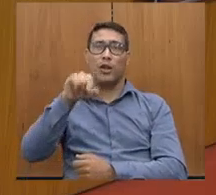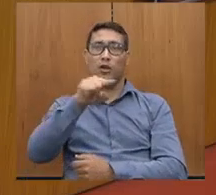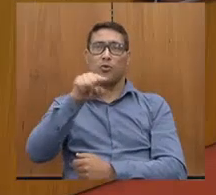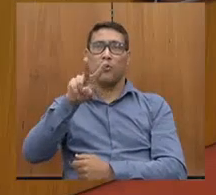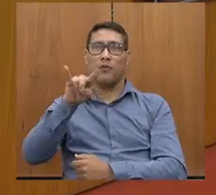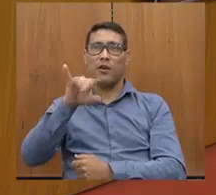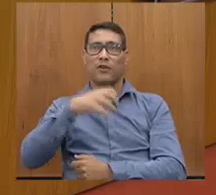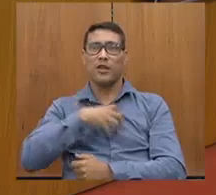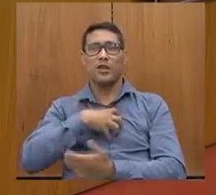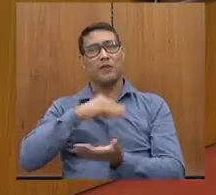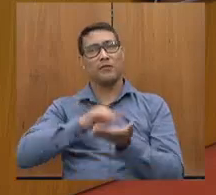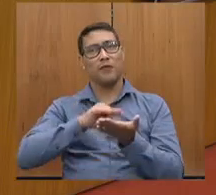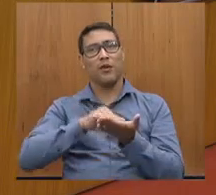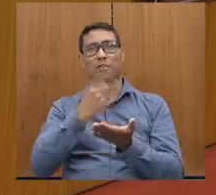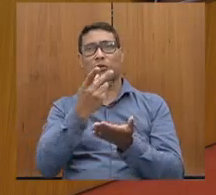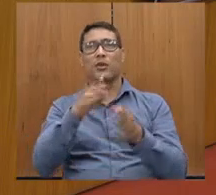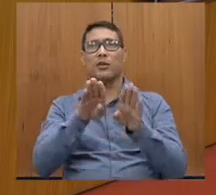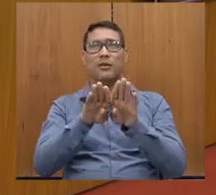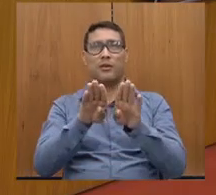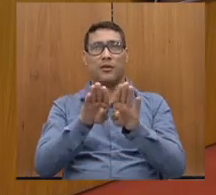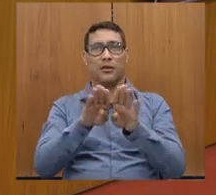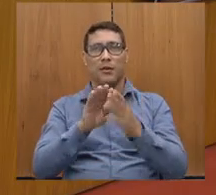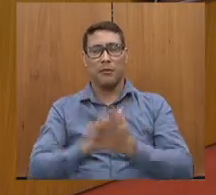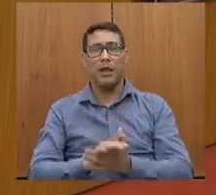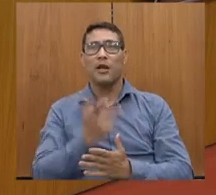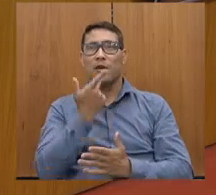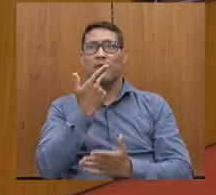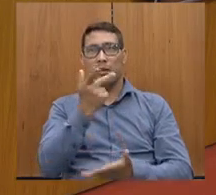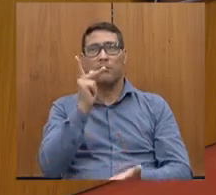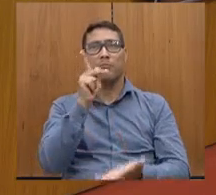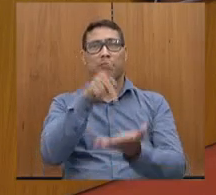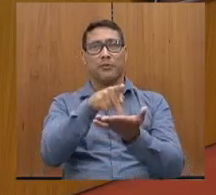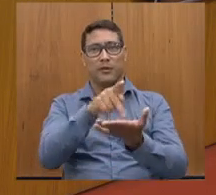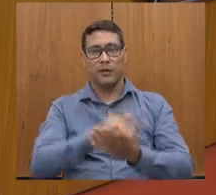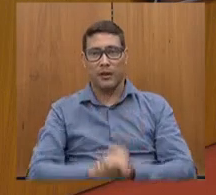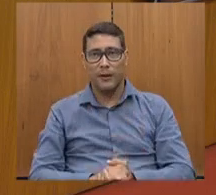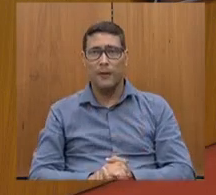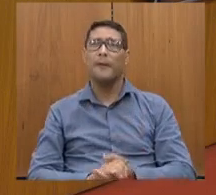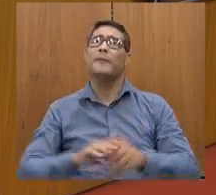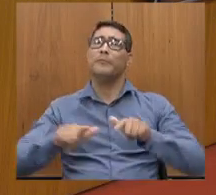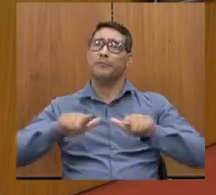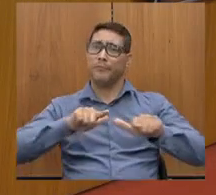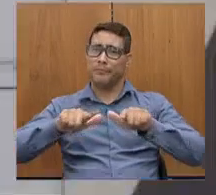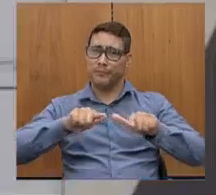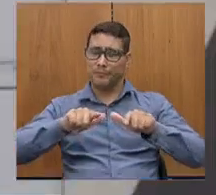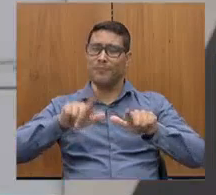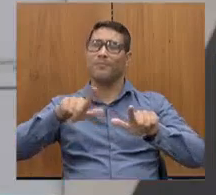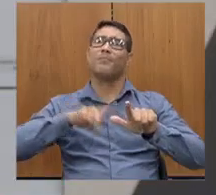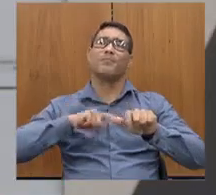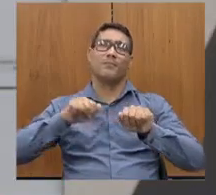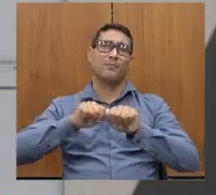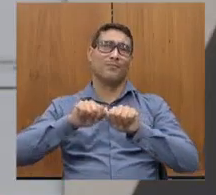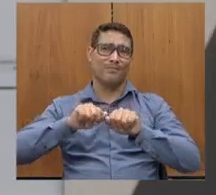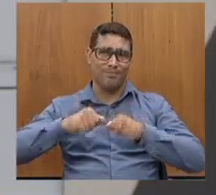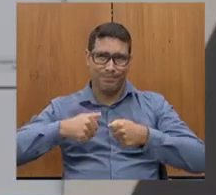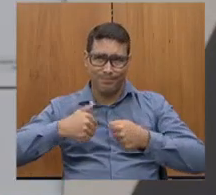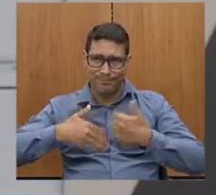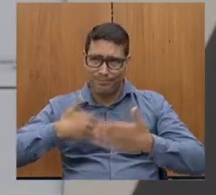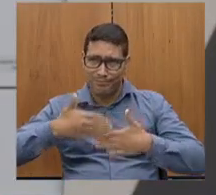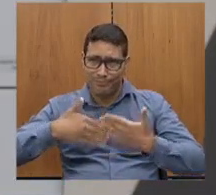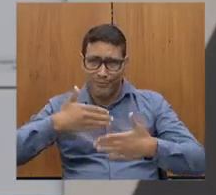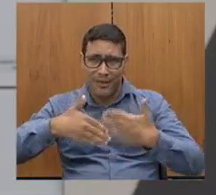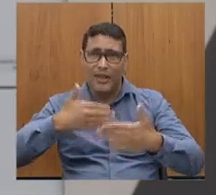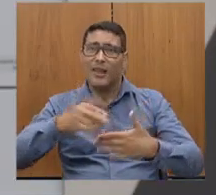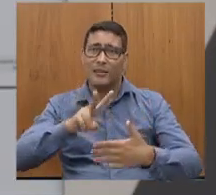pode ter certeza. E vou te fazer sincero, o trabalho que você fez, e tem feito ainda, e vai continuar fazendo,